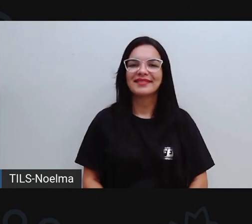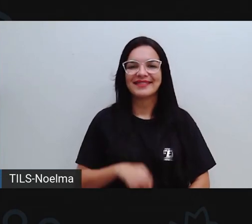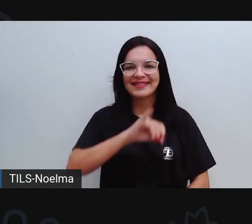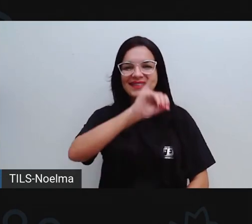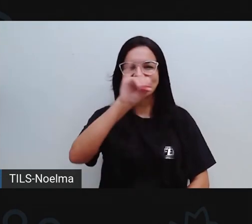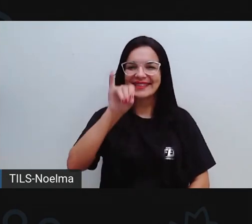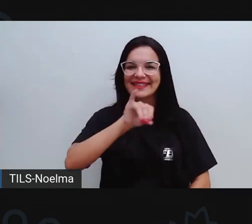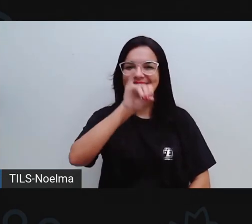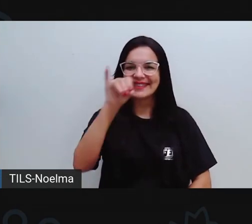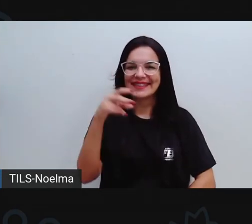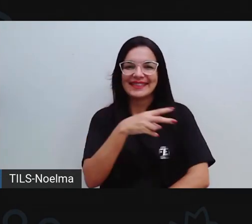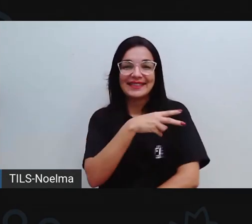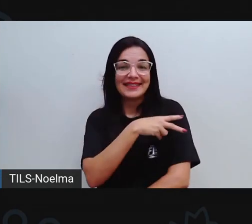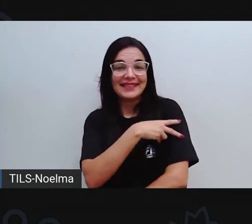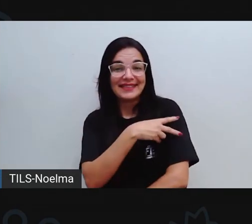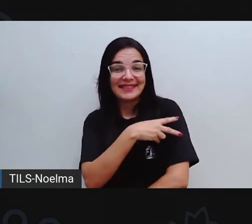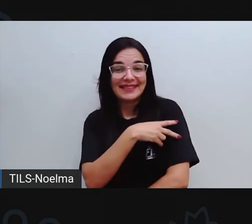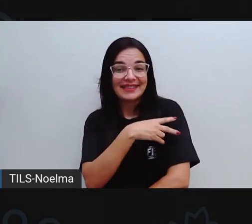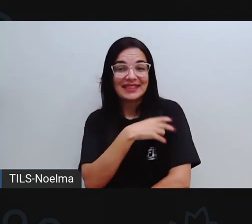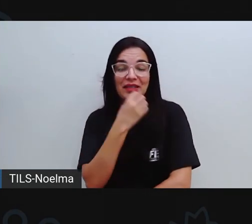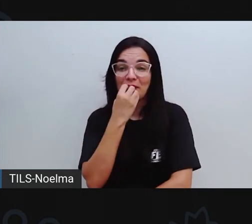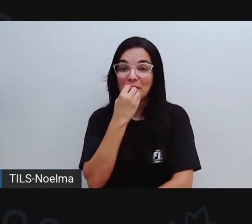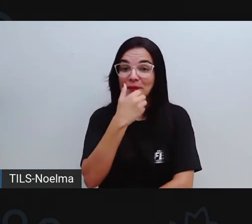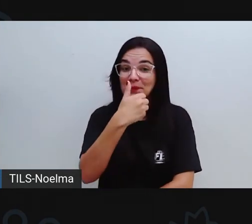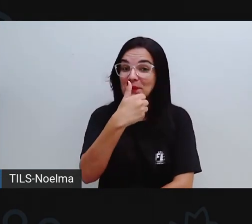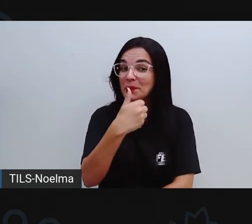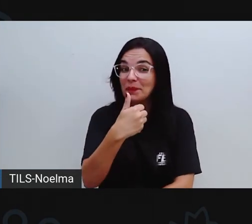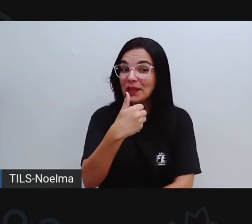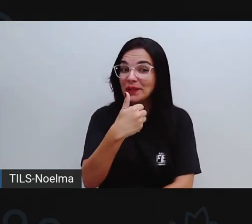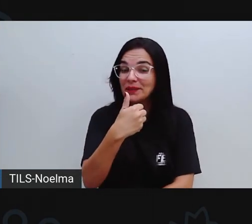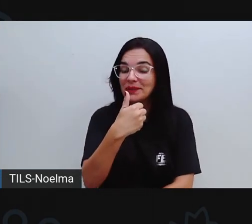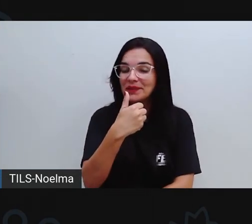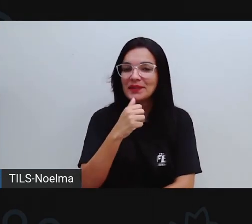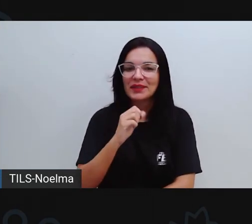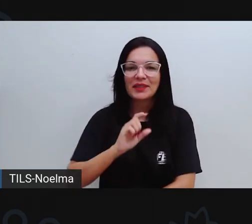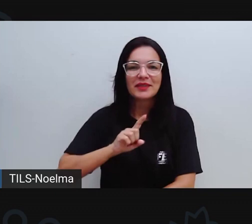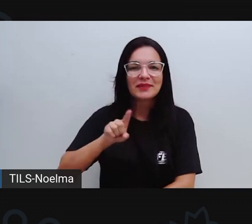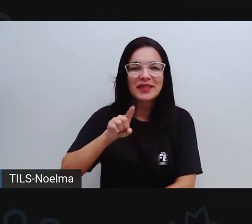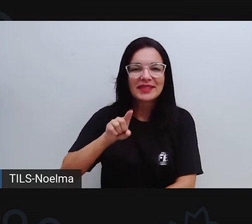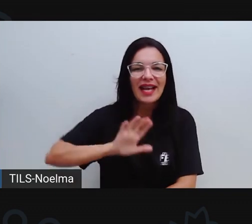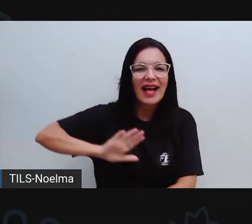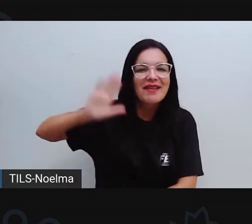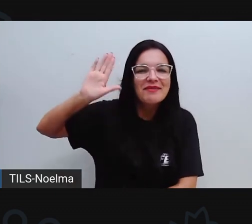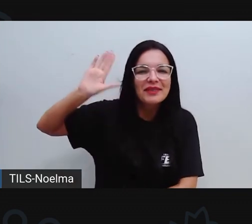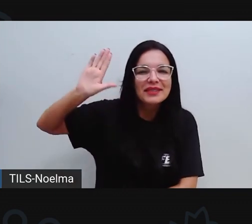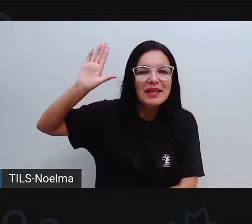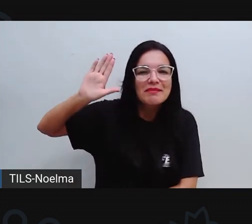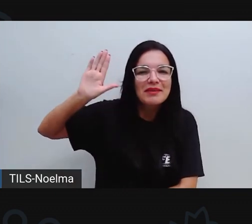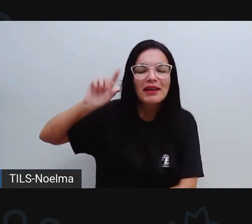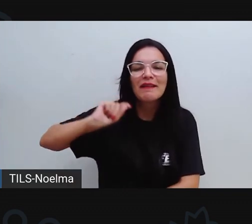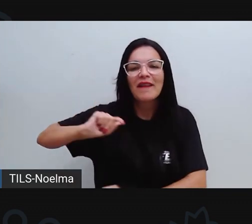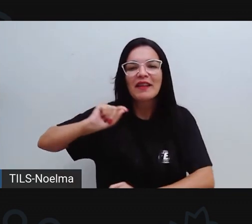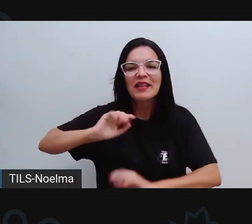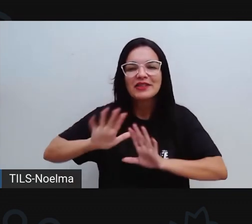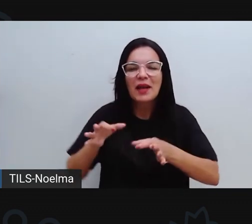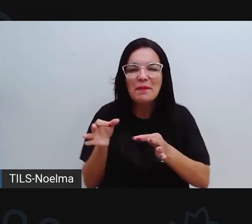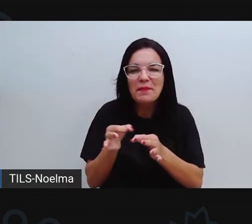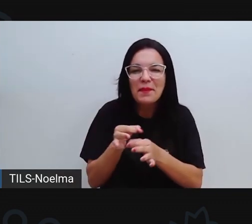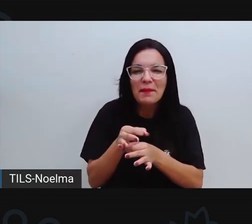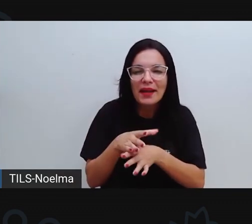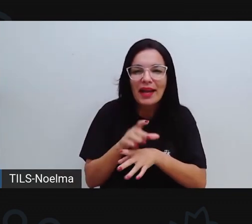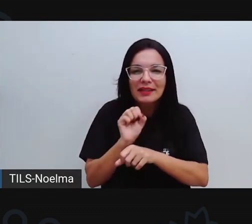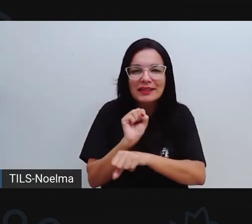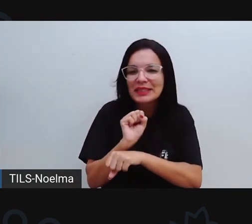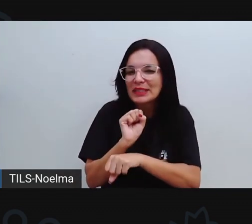Olá, segundo ano, como estão meus amores? E aí, levanta a mão aí para prover quem está preparado, quem está